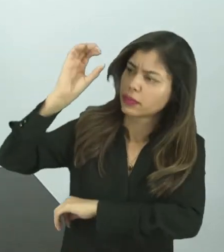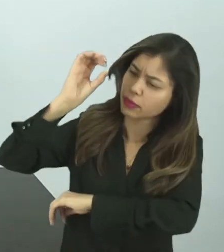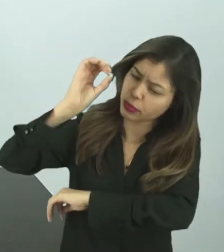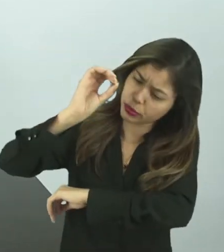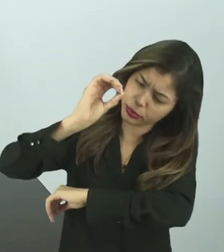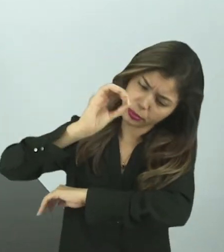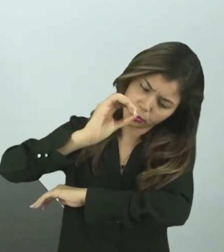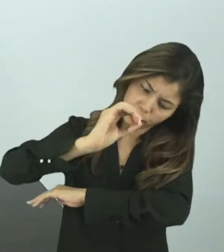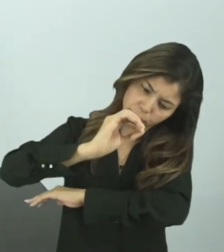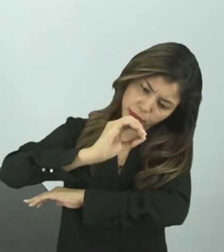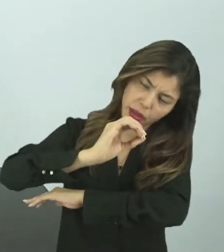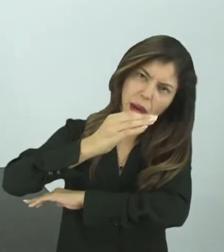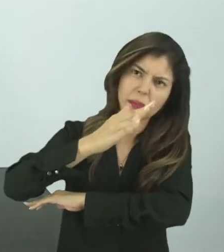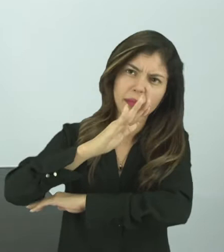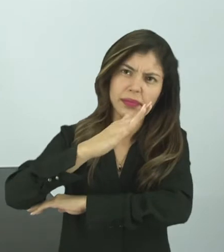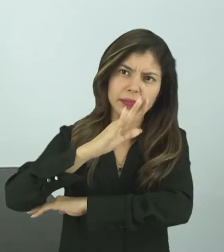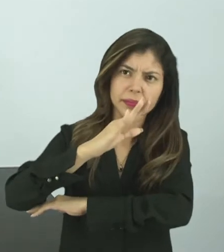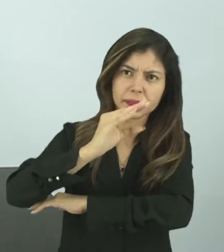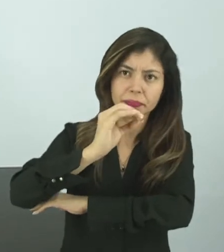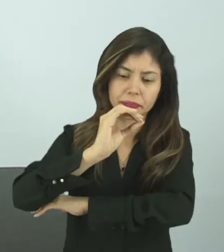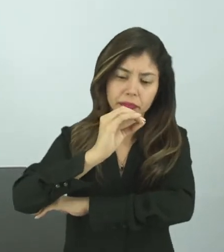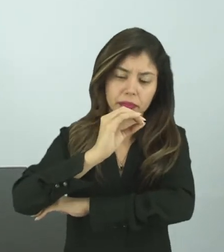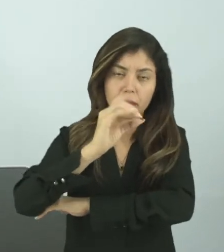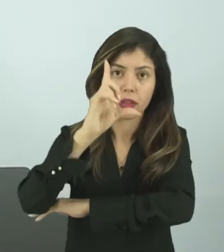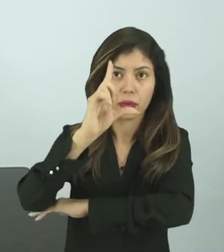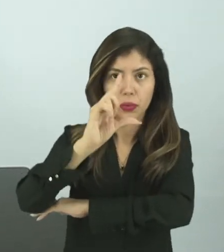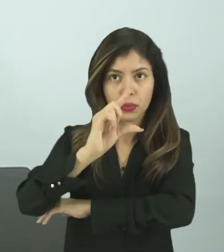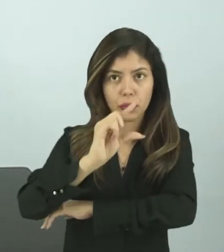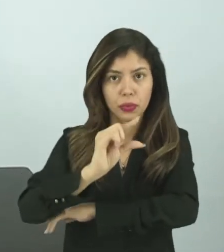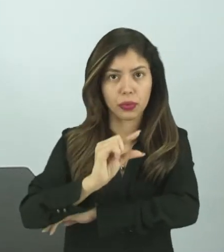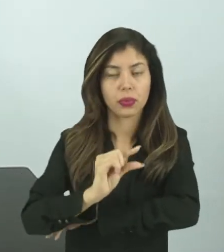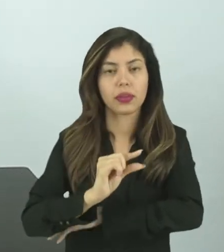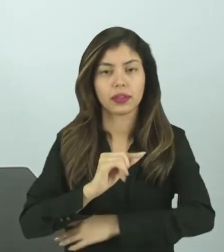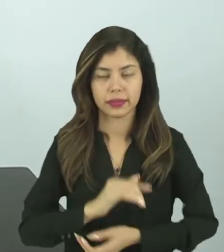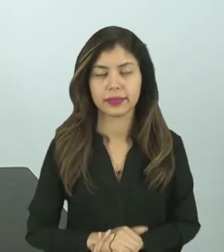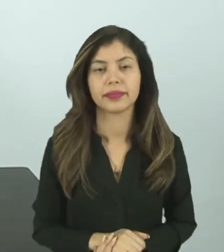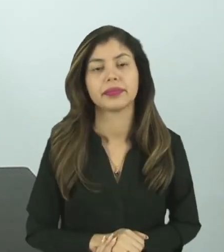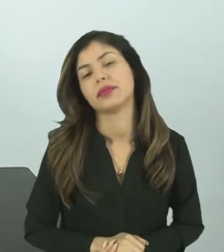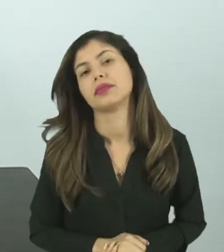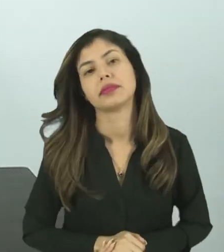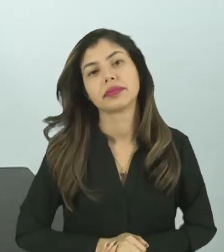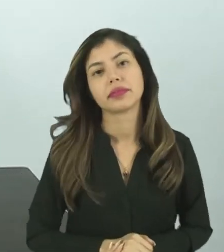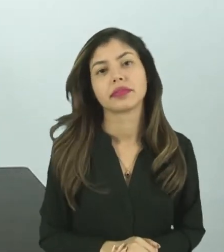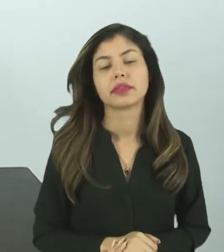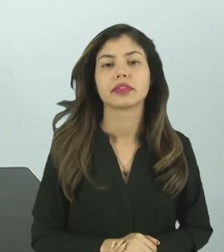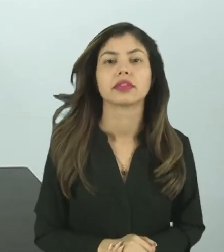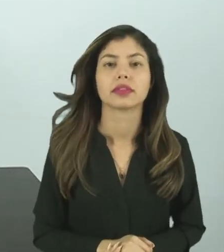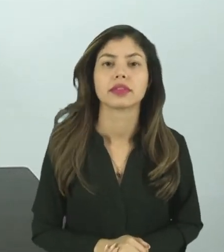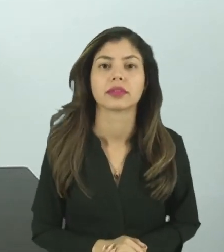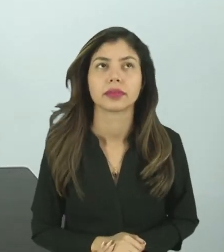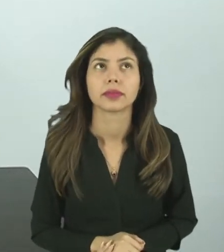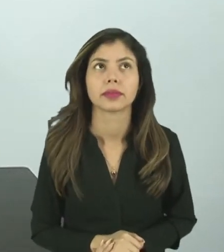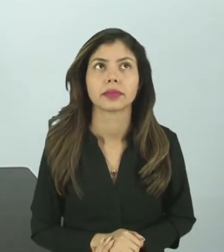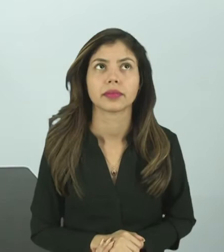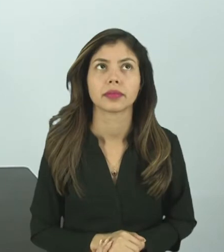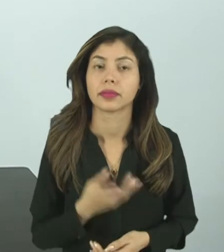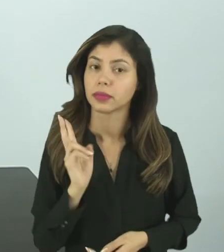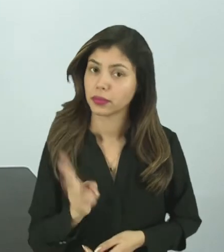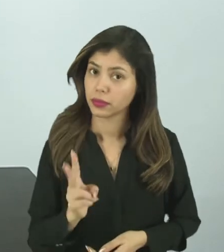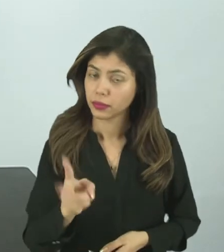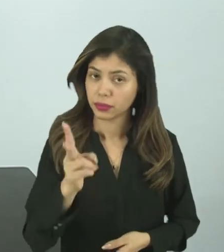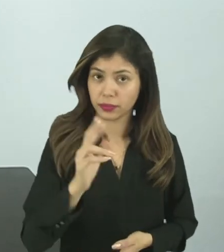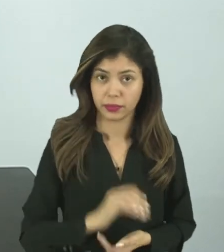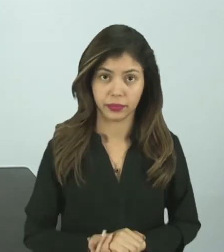frio, né? Quando a temperatura fica mais amena, não é isso? Então, vamos continuar para ver se tem